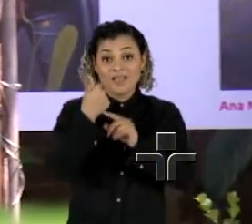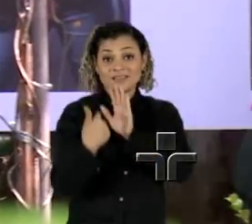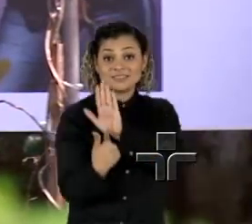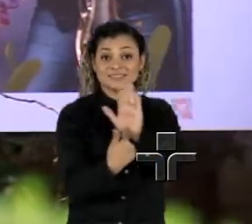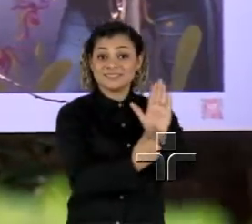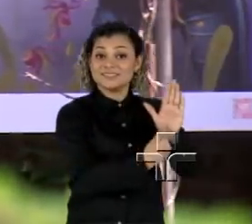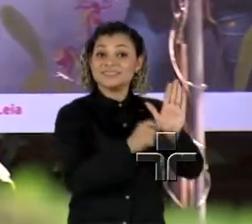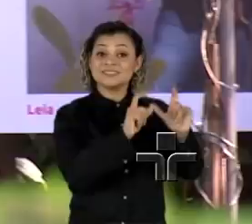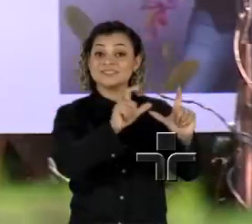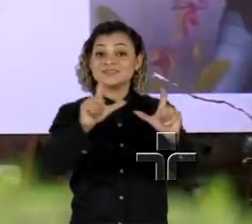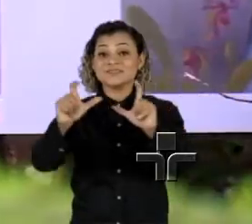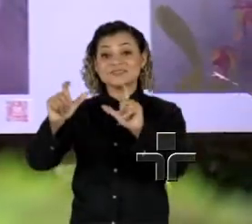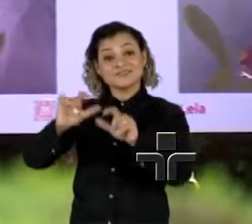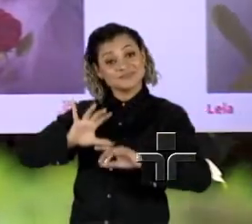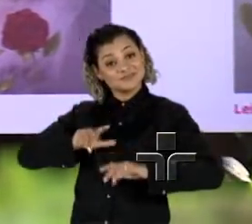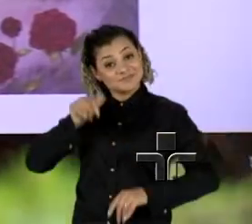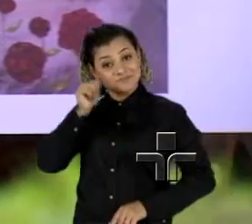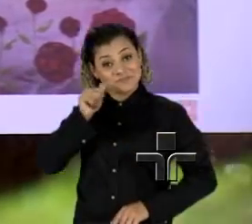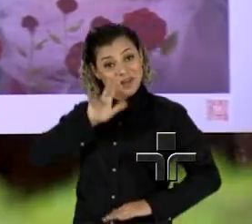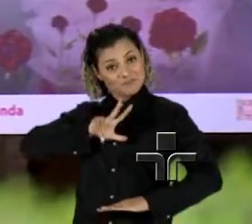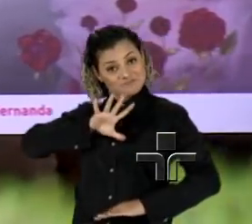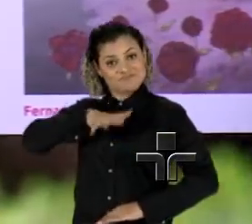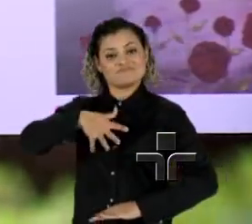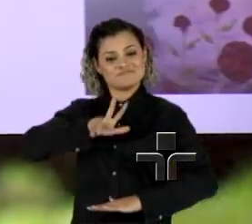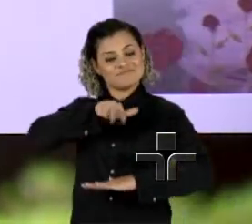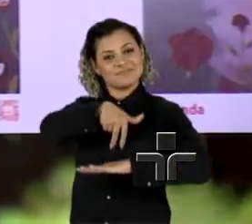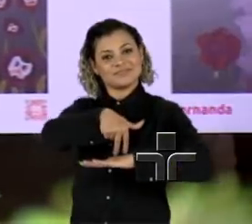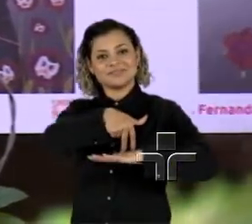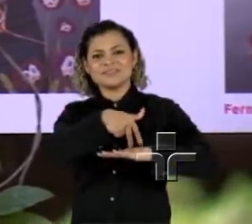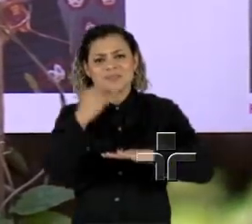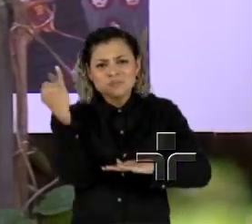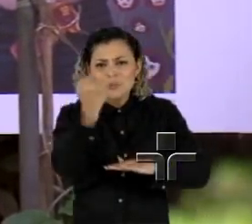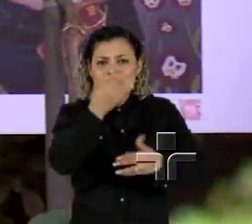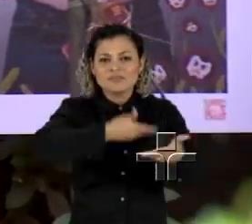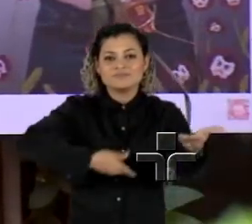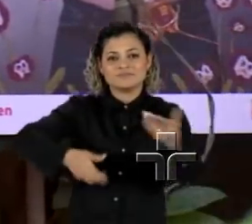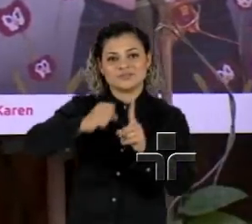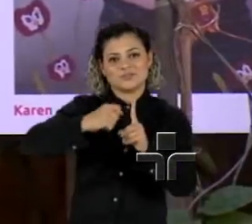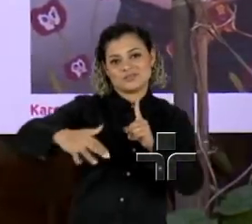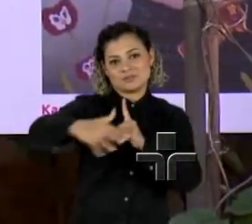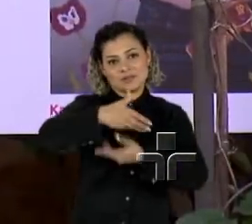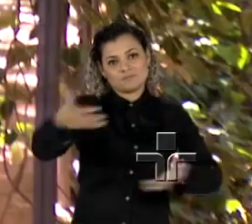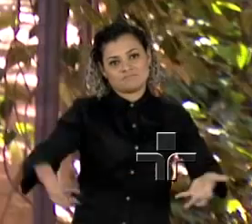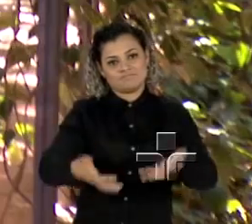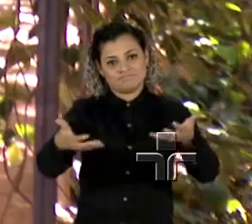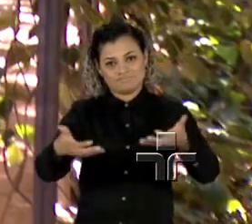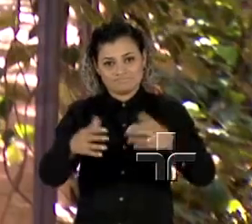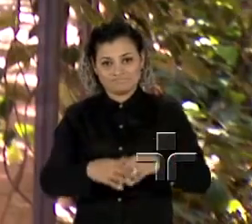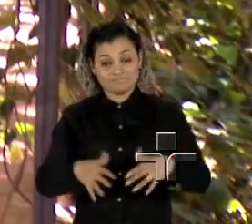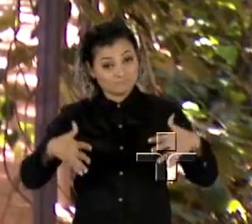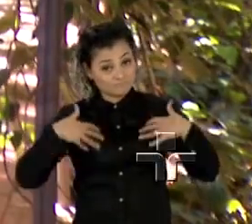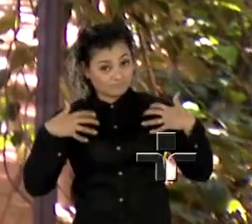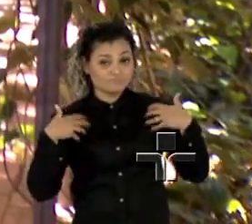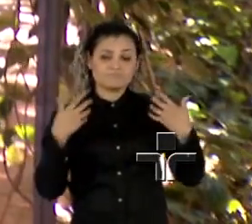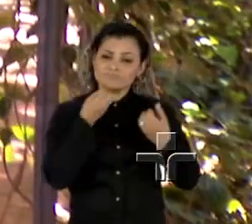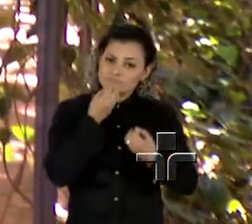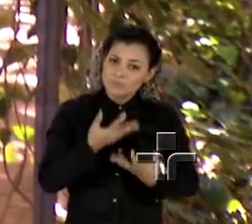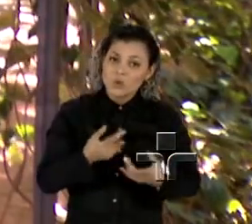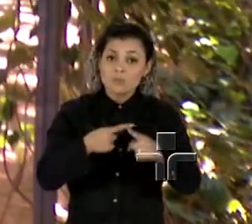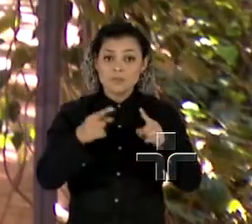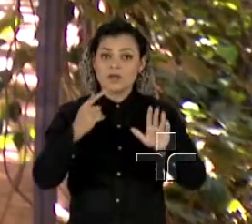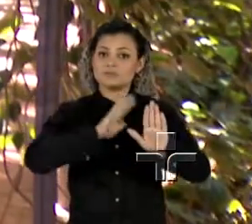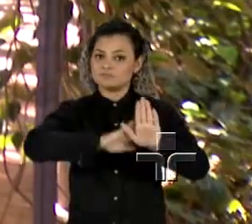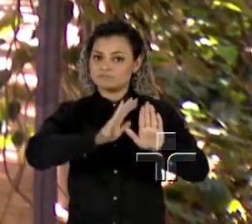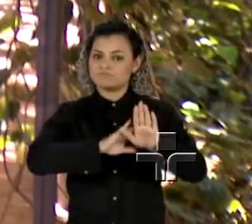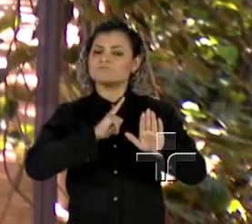Pink dá voz a essas mulheres e levanta um importante diálogo na sociedade. De uma maneira leve, descontraída, mas também com uma